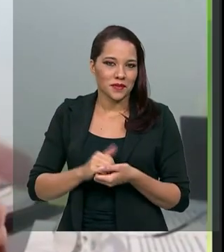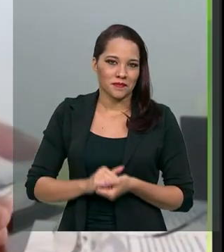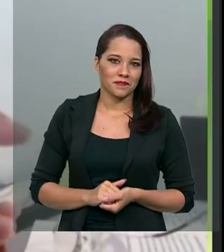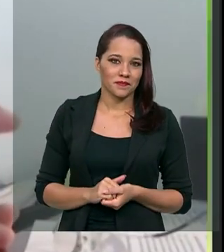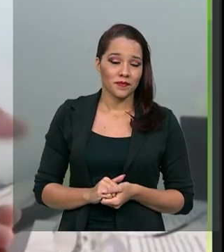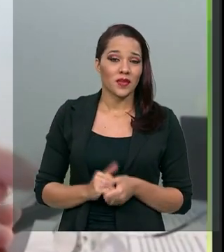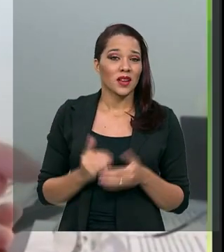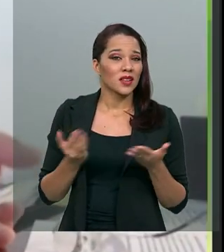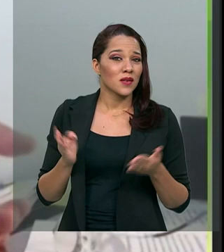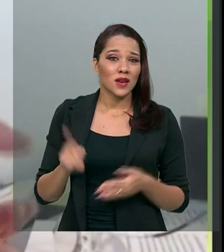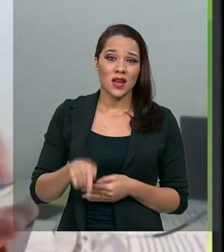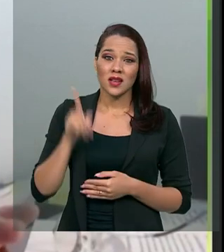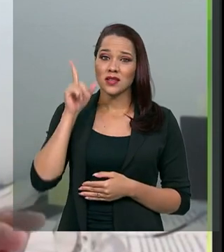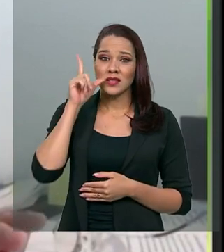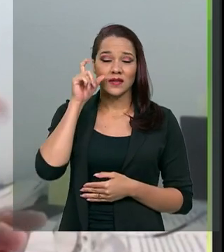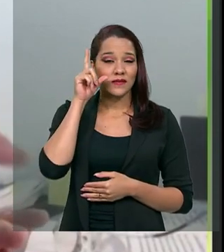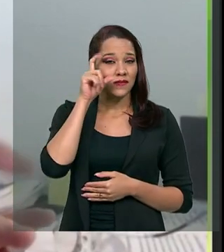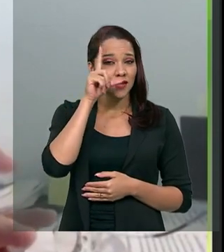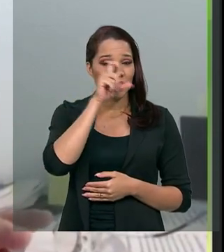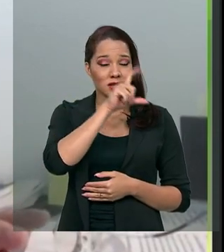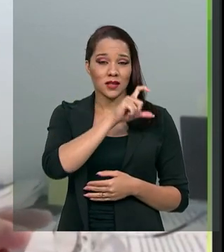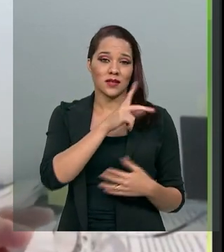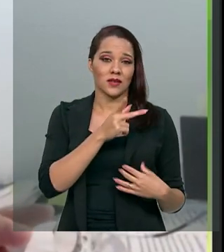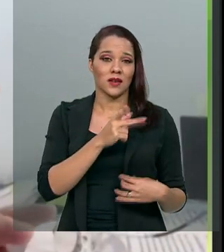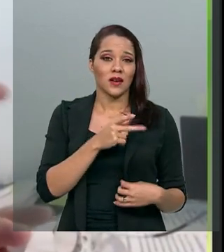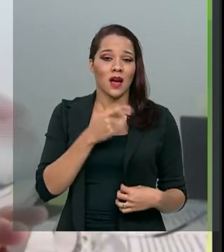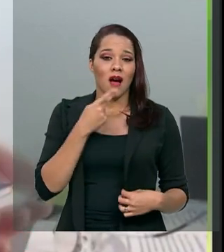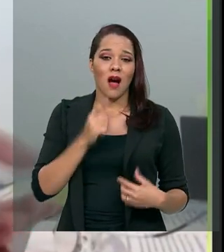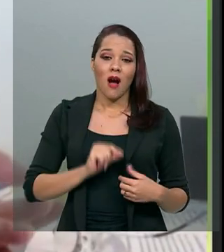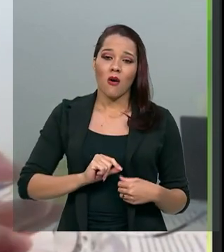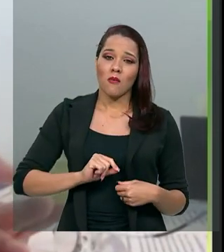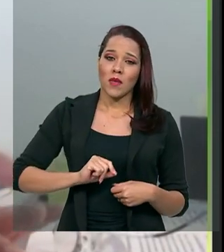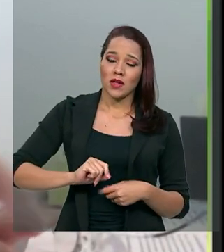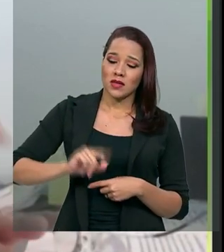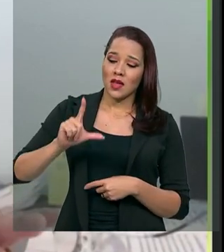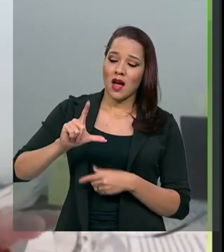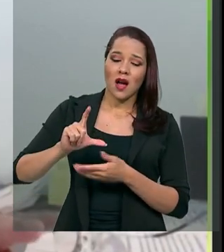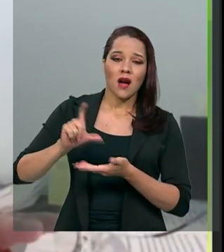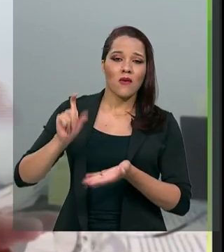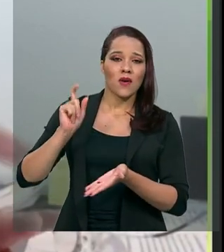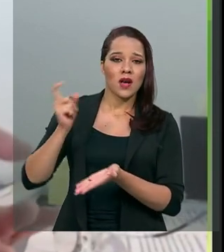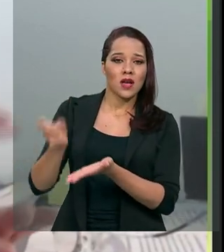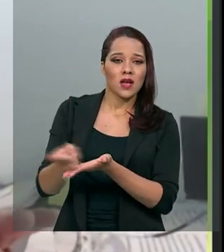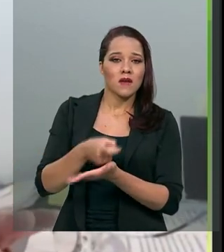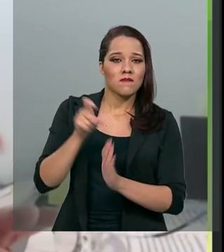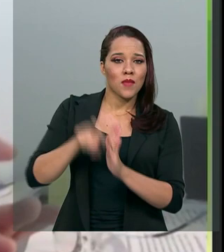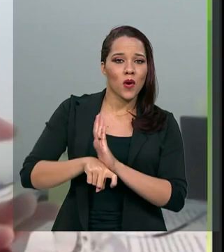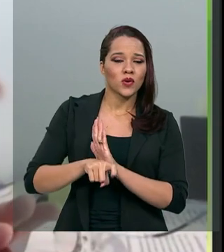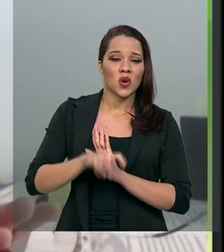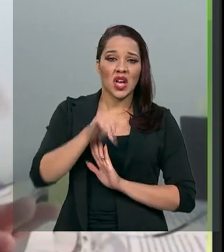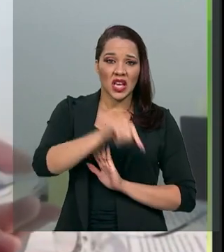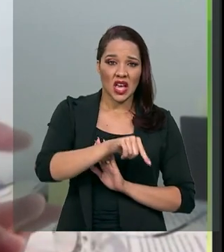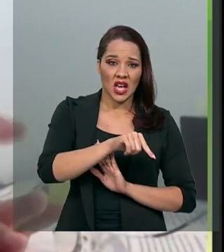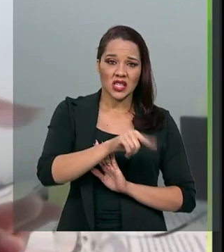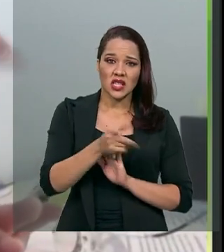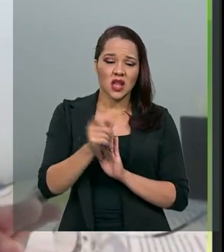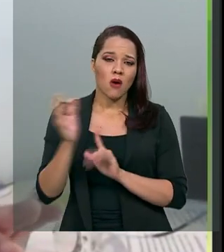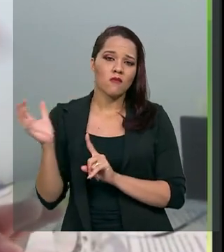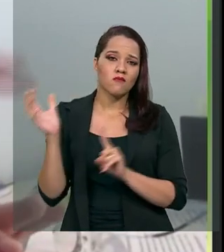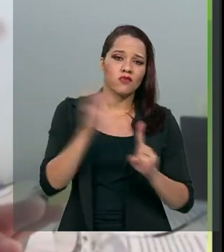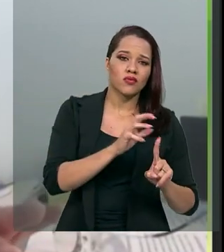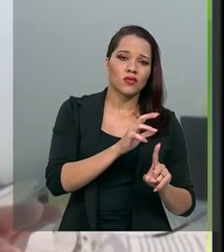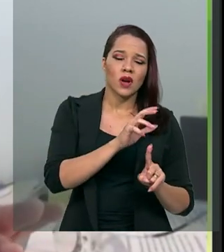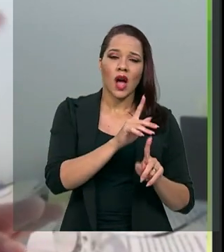Então, é muito difícil você aumentar a carga tributária e esta carga não atingir